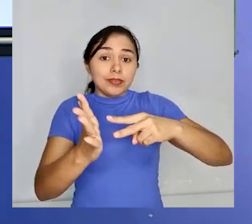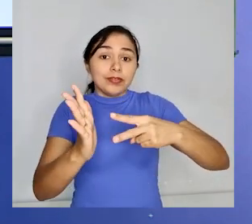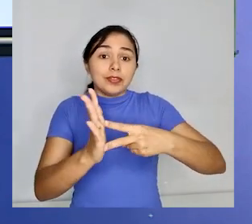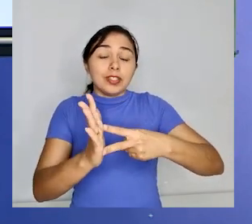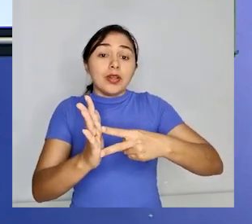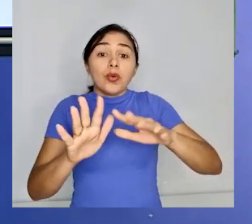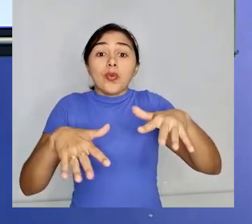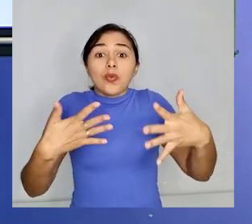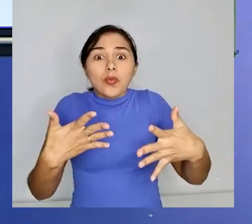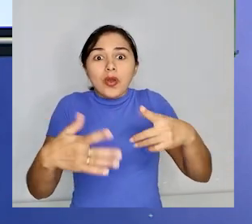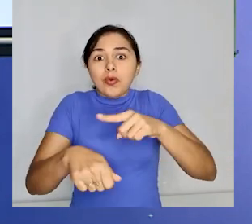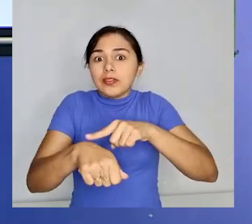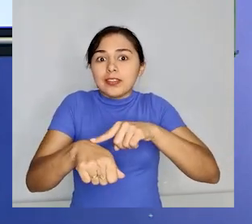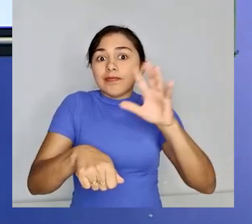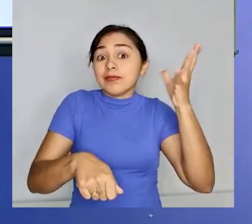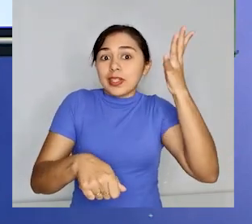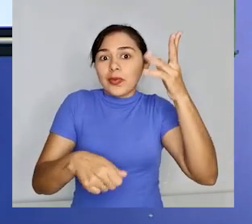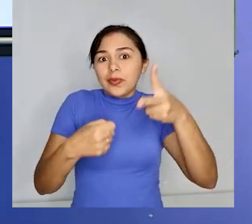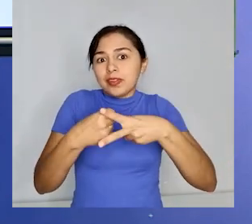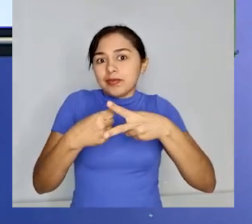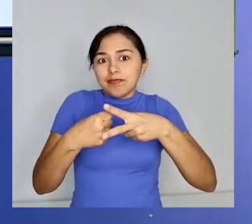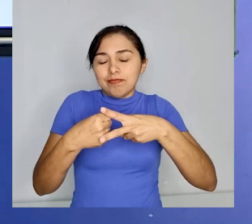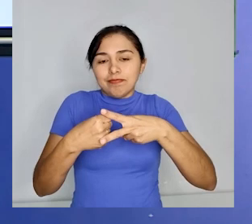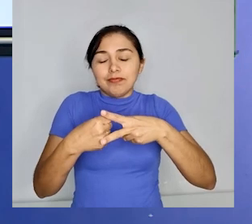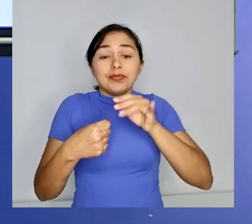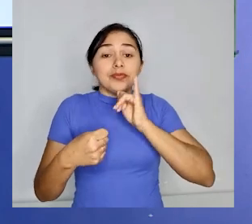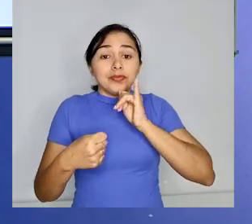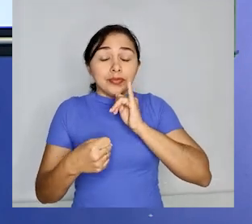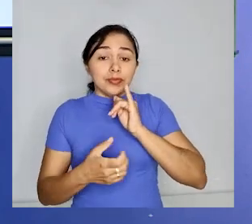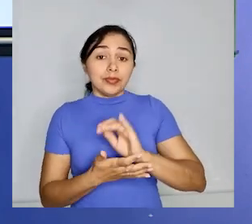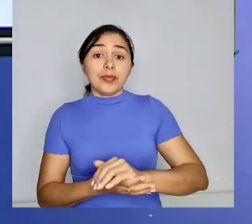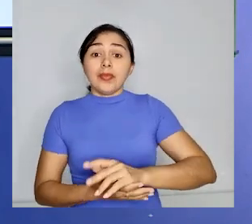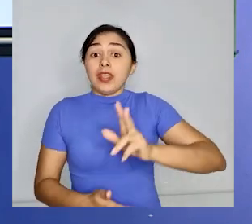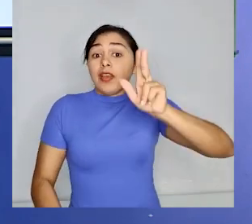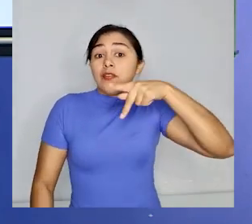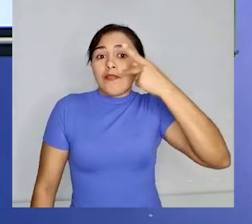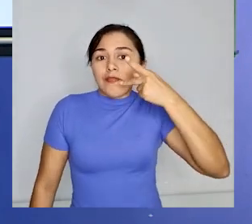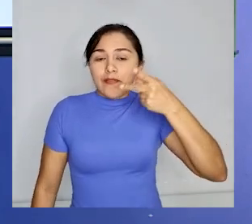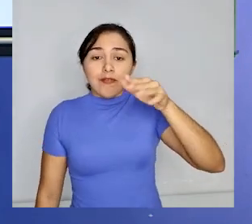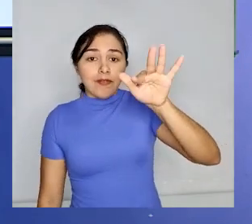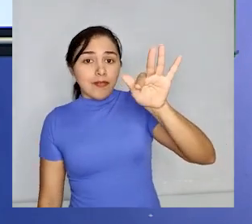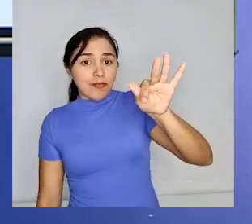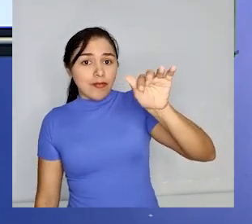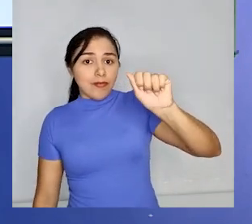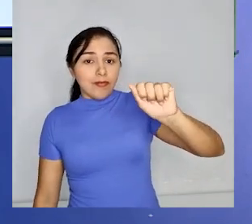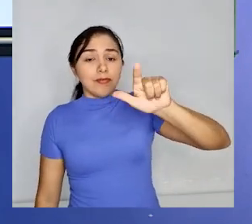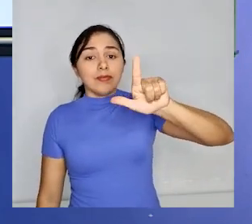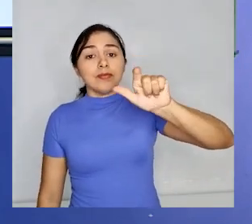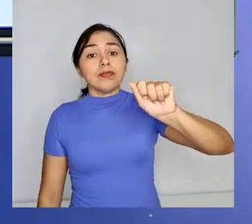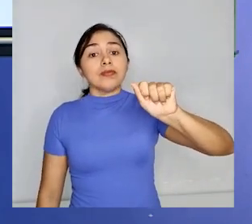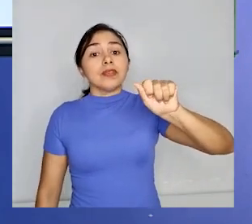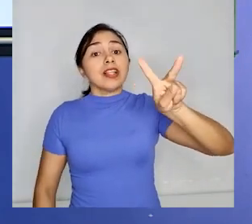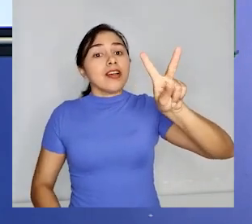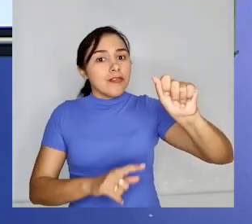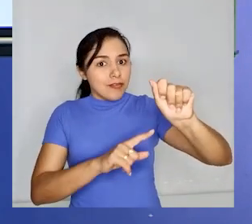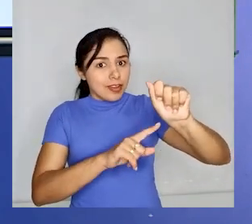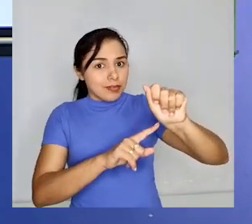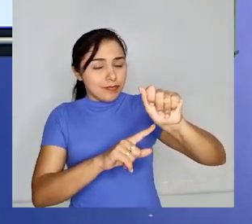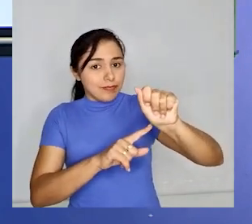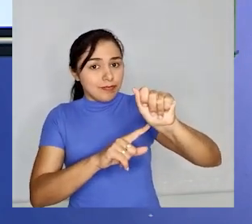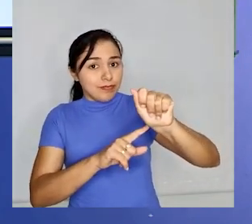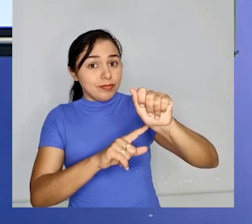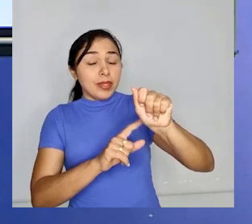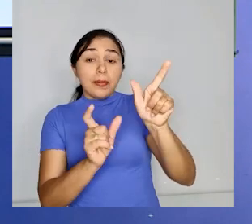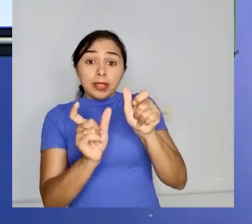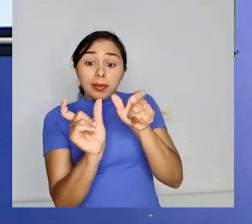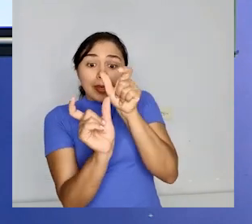e em que tempo ocorre a ação verbal. Por exemplo, falava, temos aí a desinência vá, que indica o